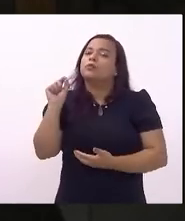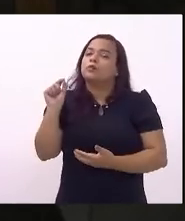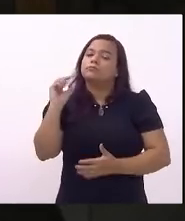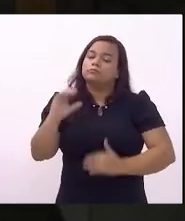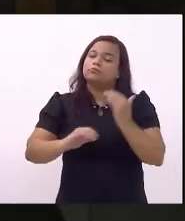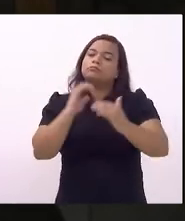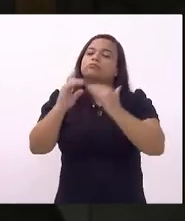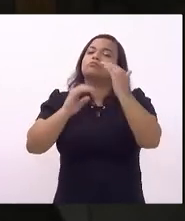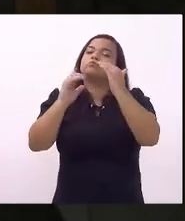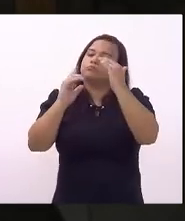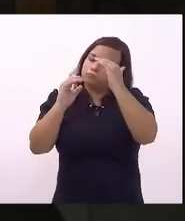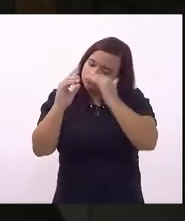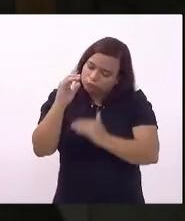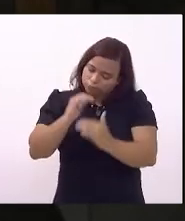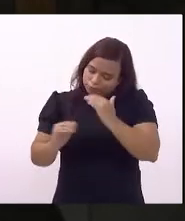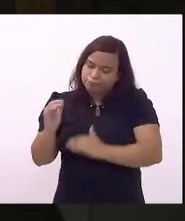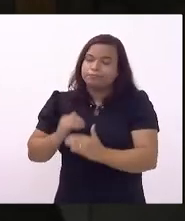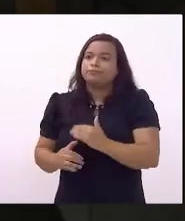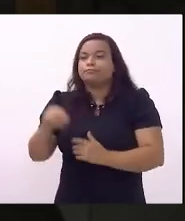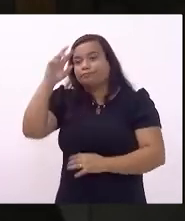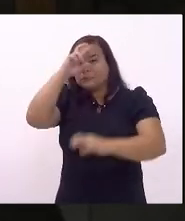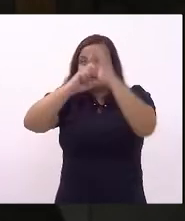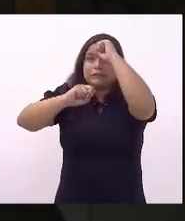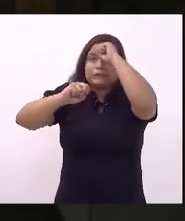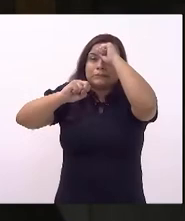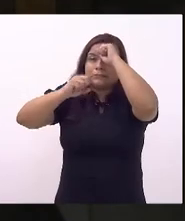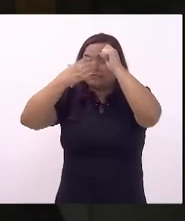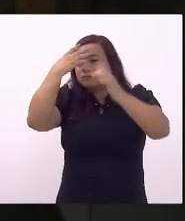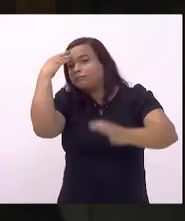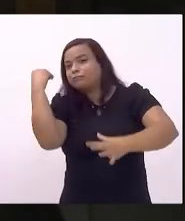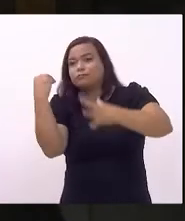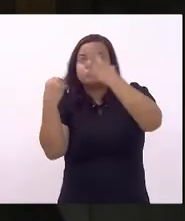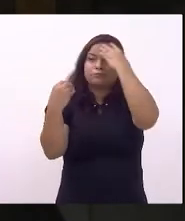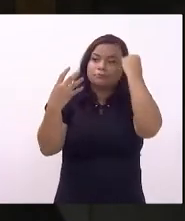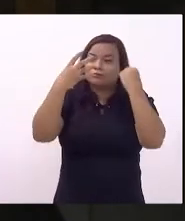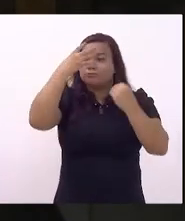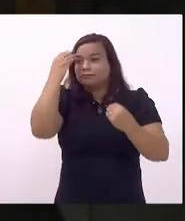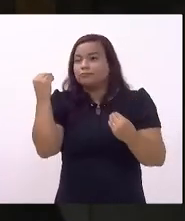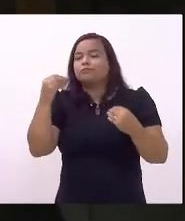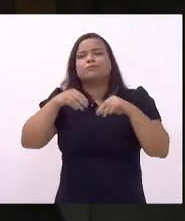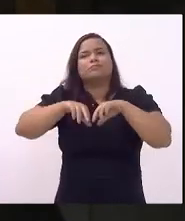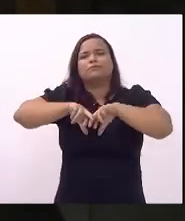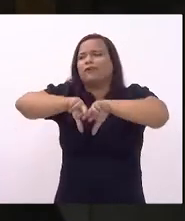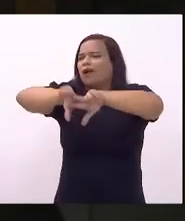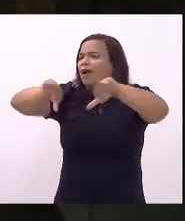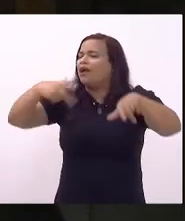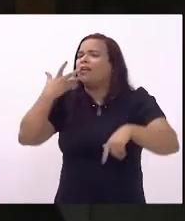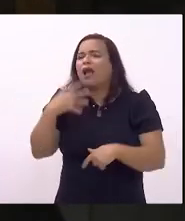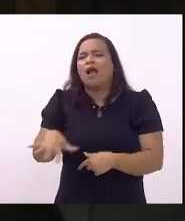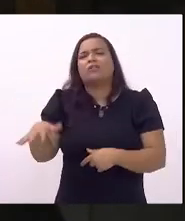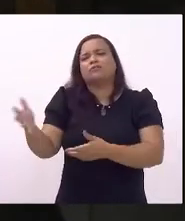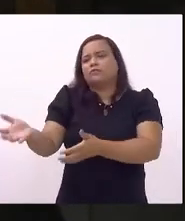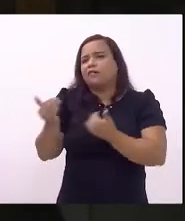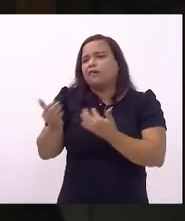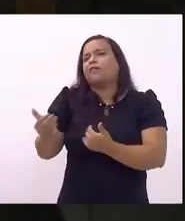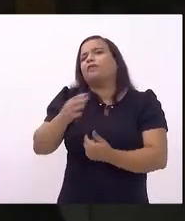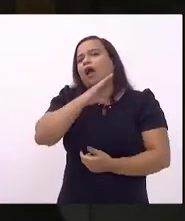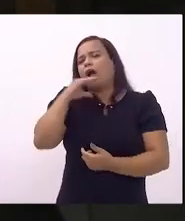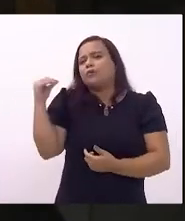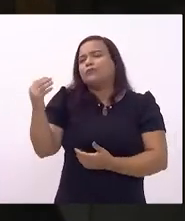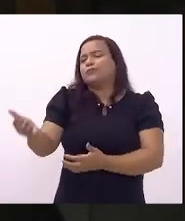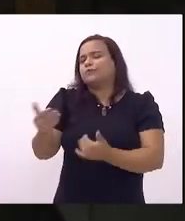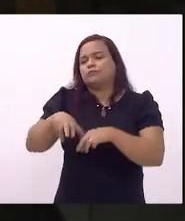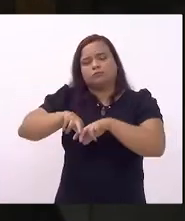desenvolvimento do processo de ensino-aprendizagem de milhões e milhões de crianças e adolescentes jovens e adultos no nosso país